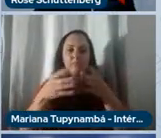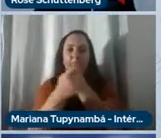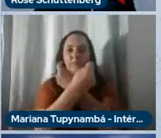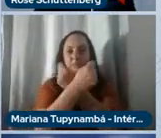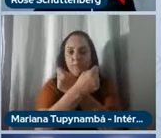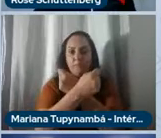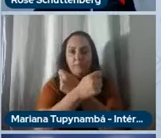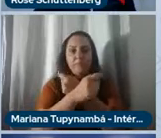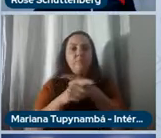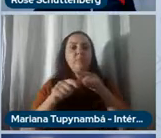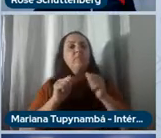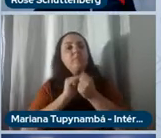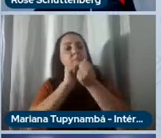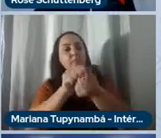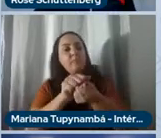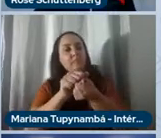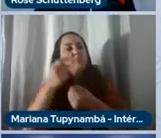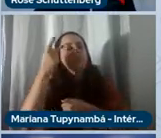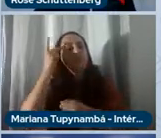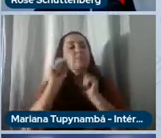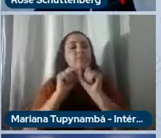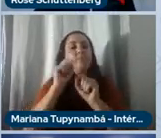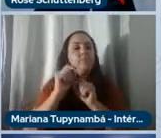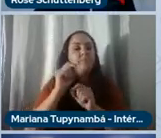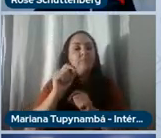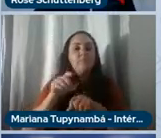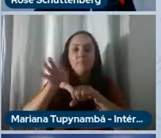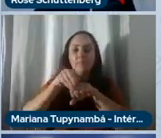enriquecer ainda mais a formação de quem estuda aqui.